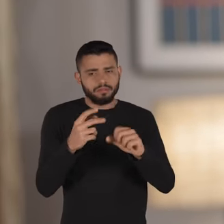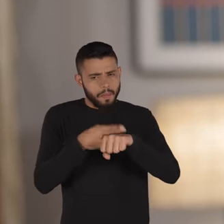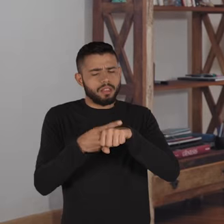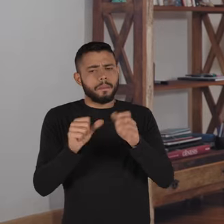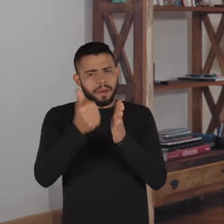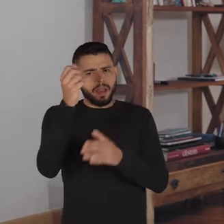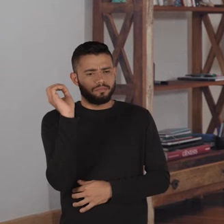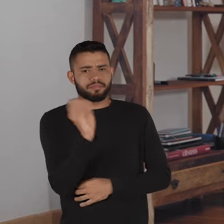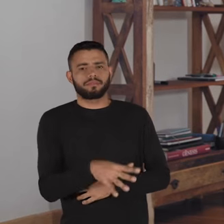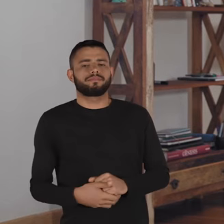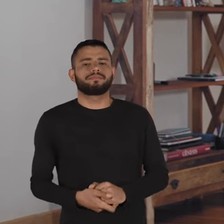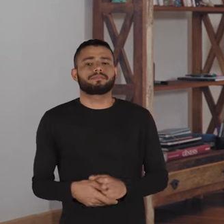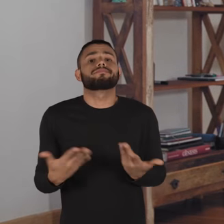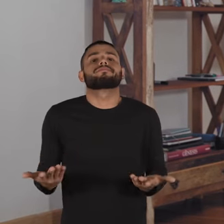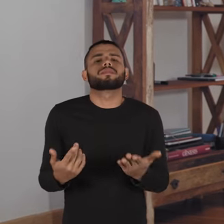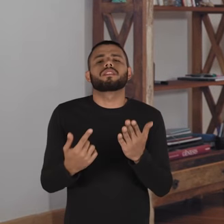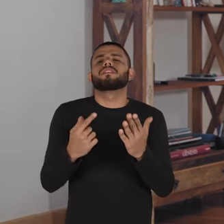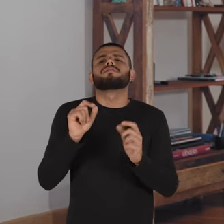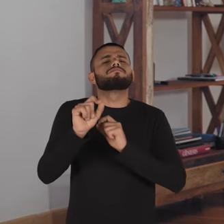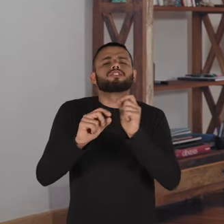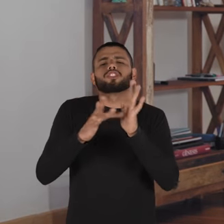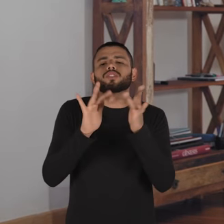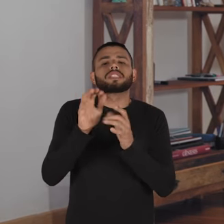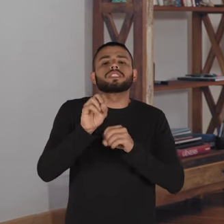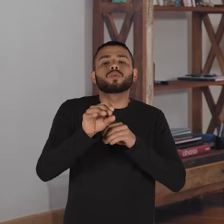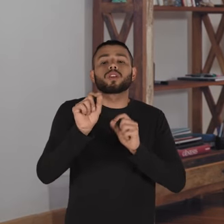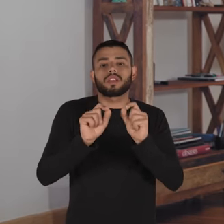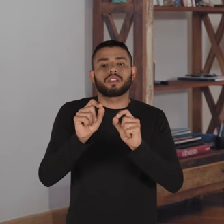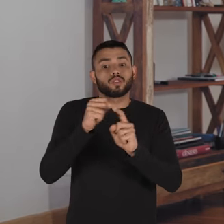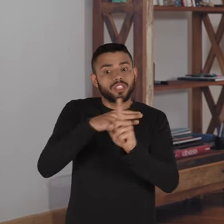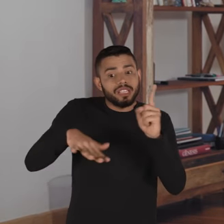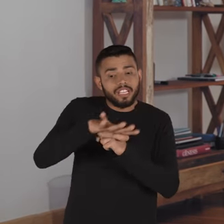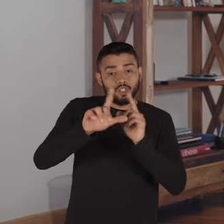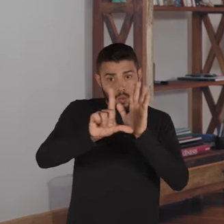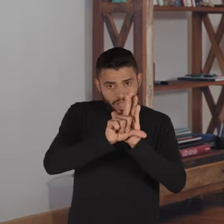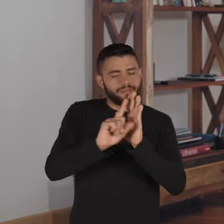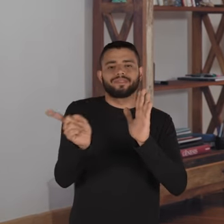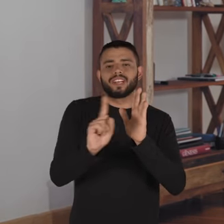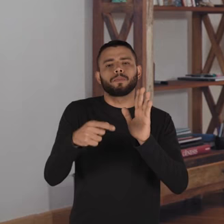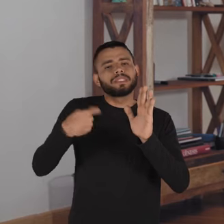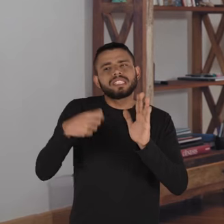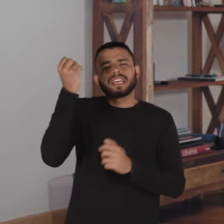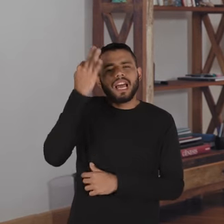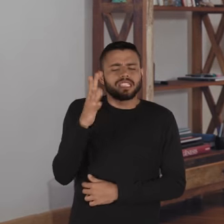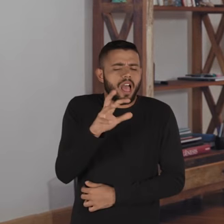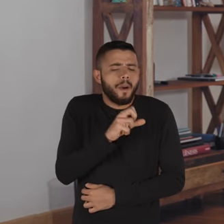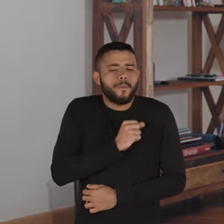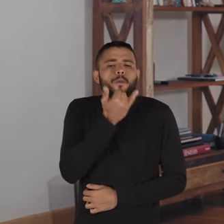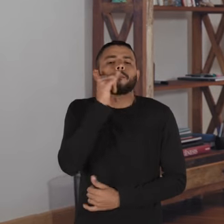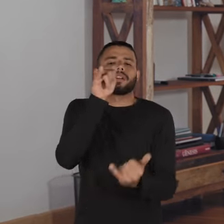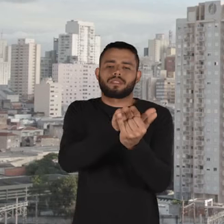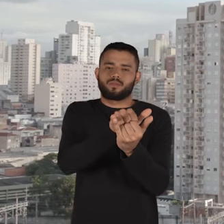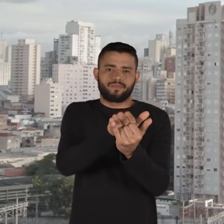primeira pedra o que Jesus está ensinando não se constrói sociedade com lei a gente constrói sociedade com graça e amor